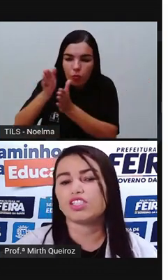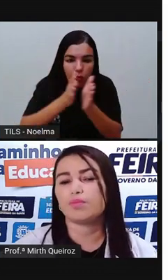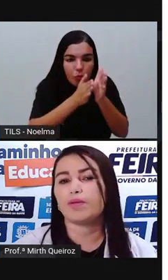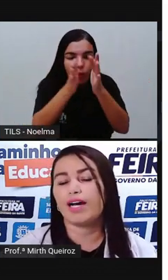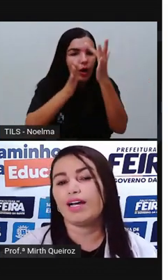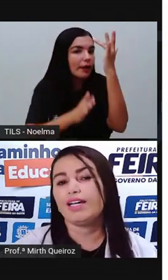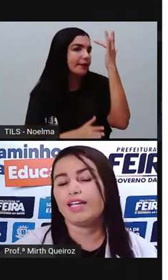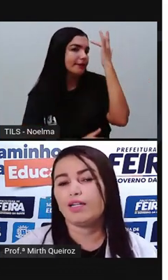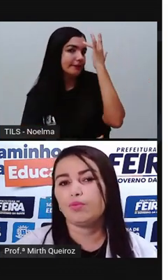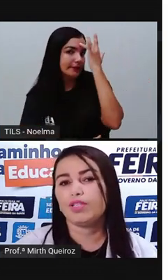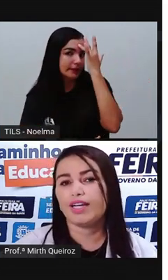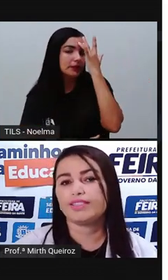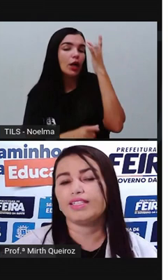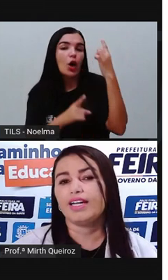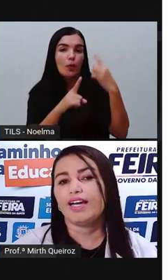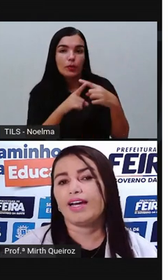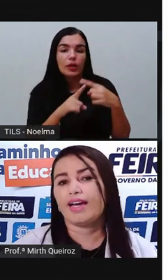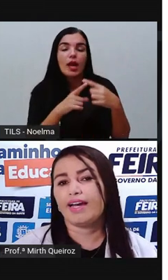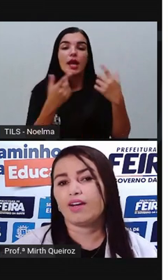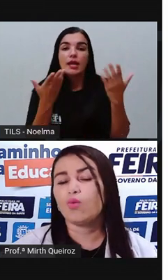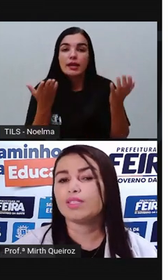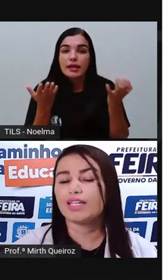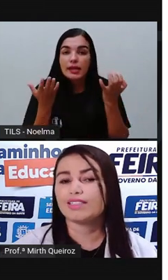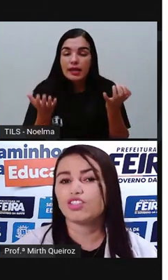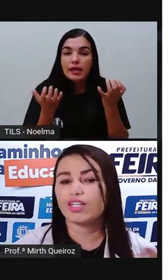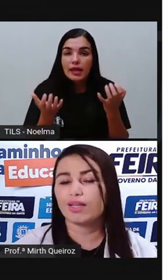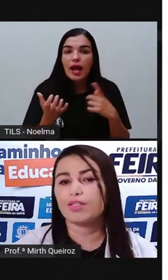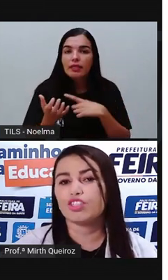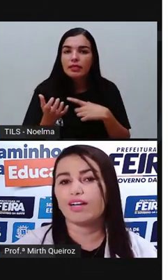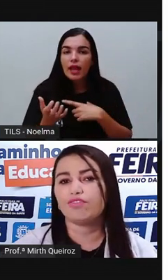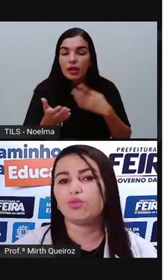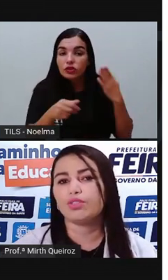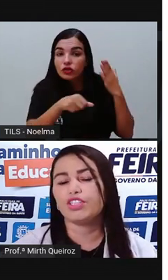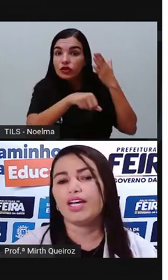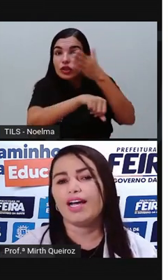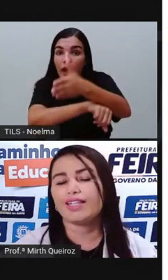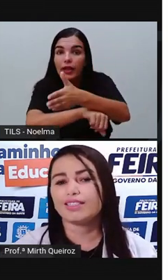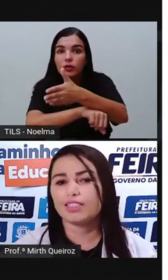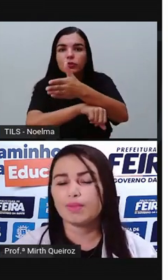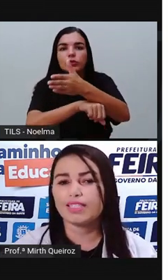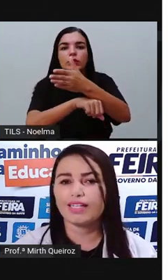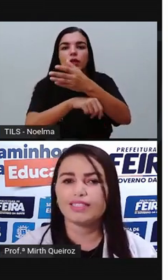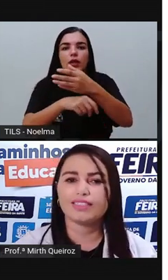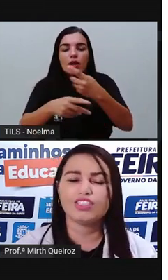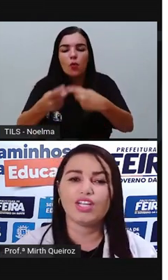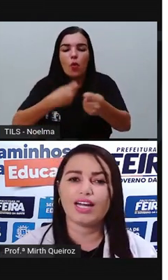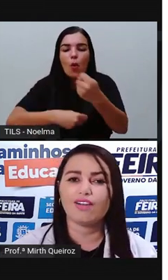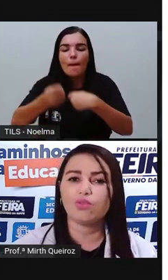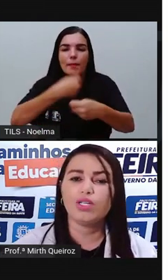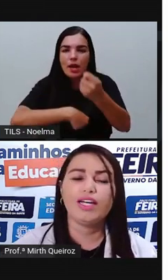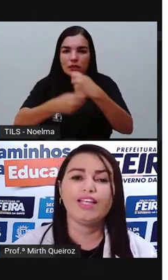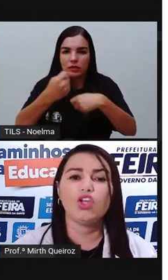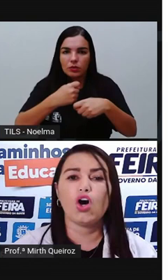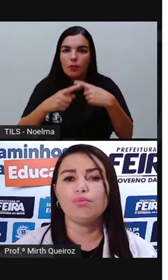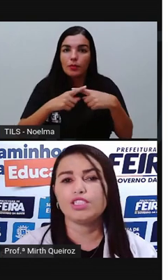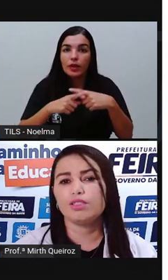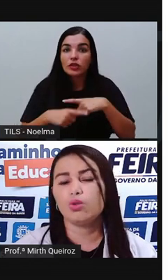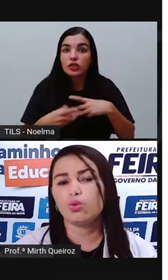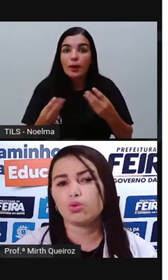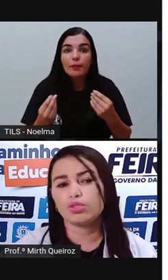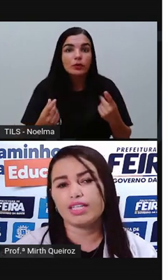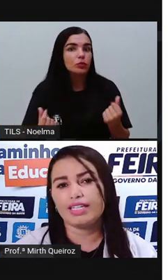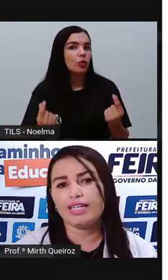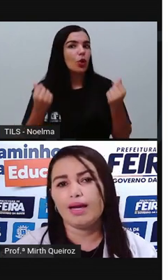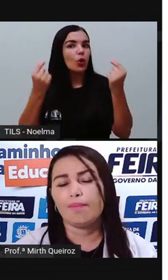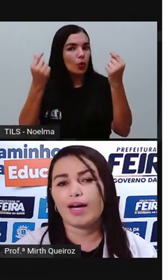até as Índias pra que ele pudesse comercializar diretamente da fonte essas especiarias que geravam enormes